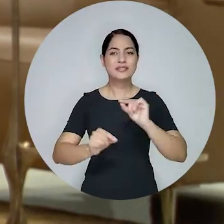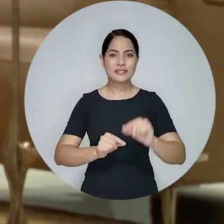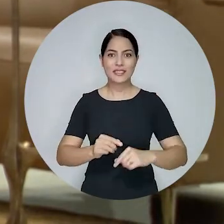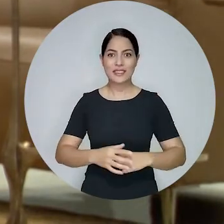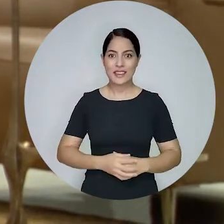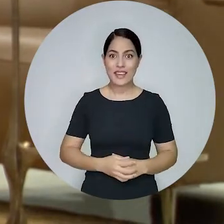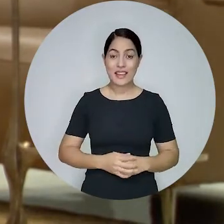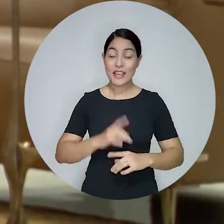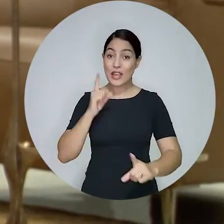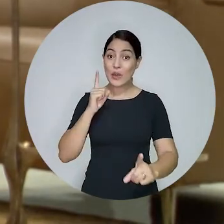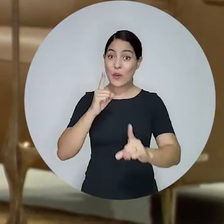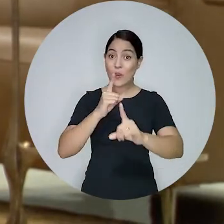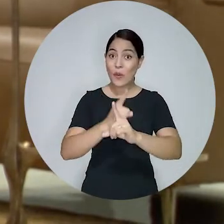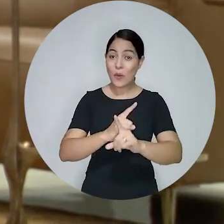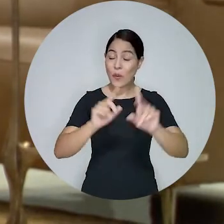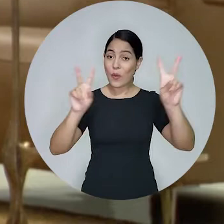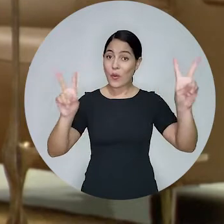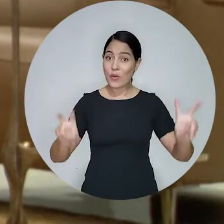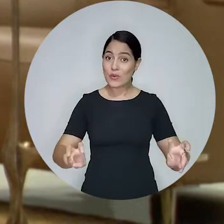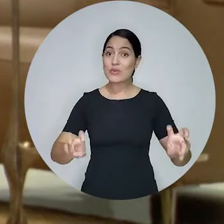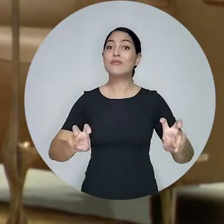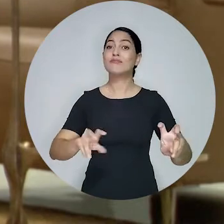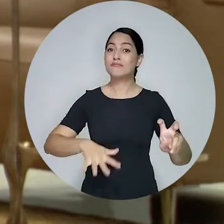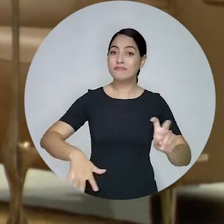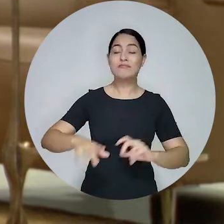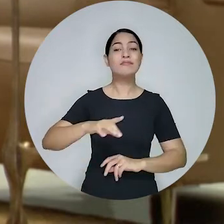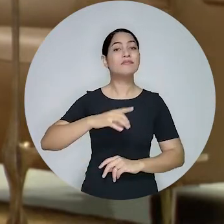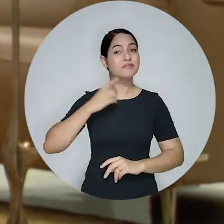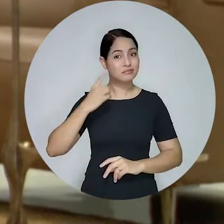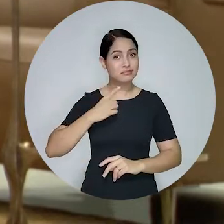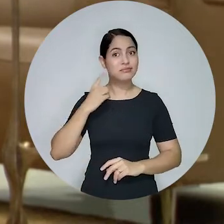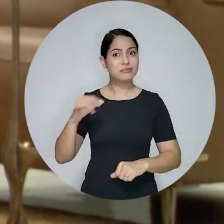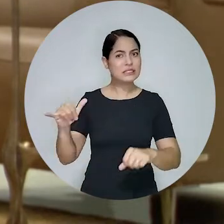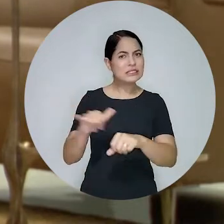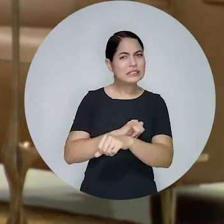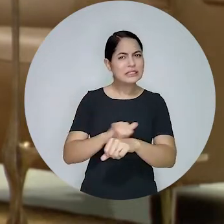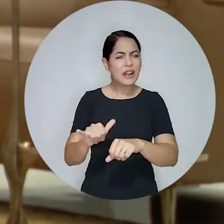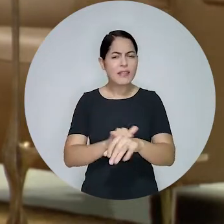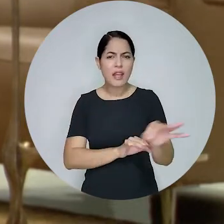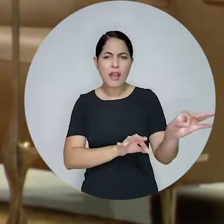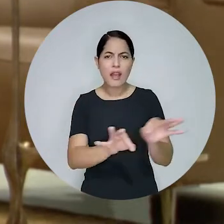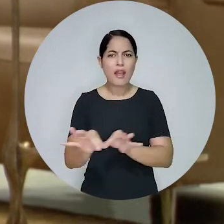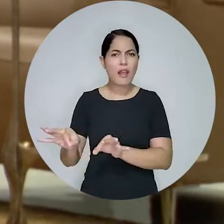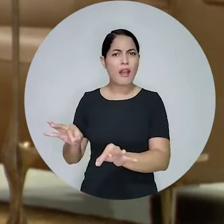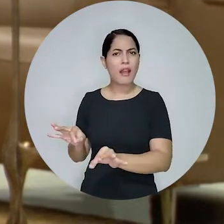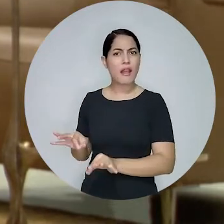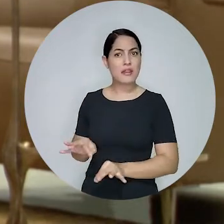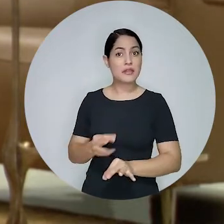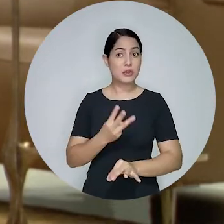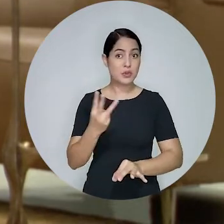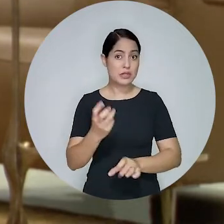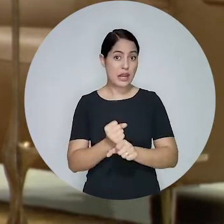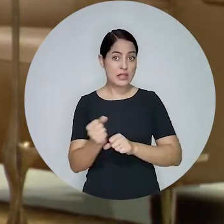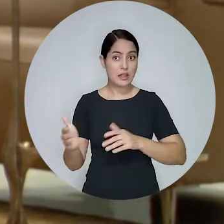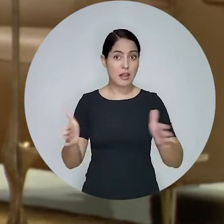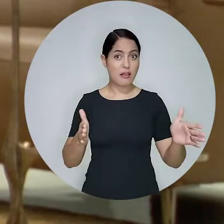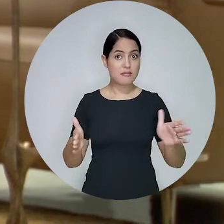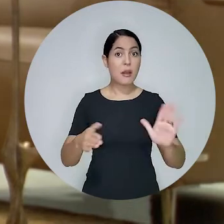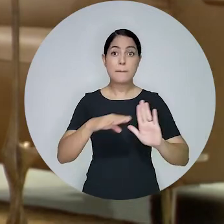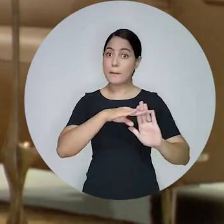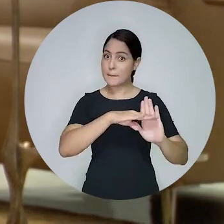Encontro Nacional de Dirigentes de Escolas Superiores de Advocacia, realizado de forma híbrida. O planejamento